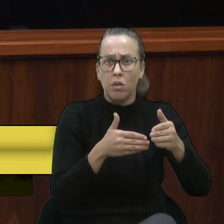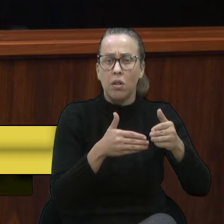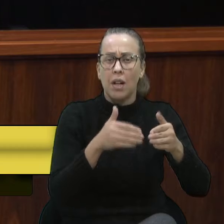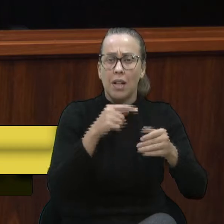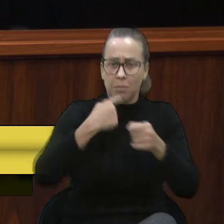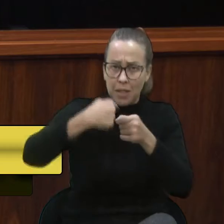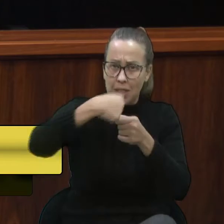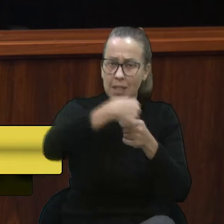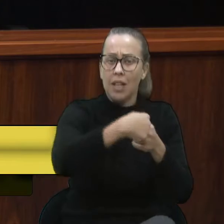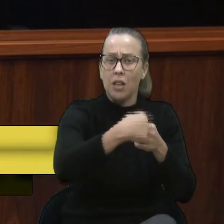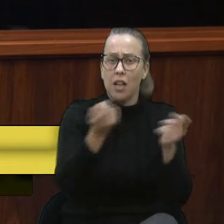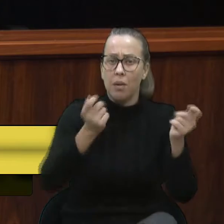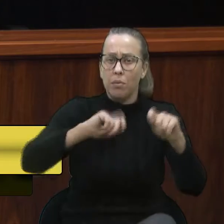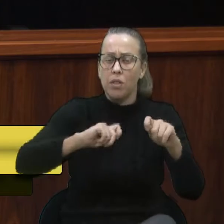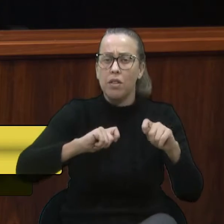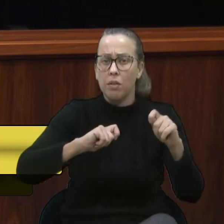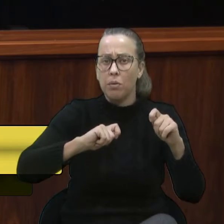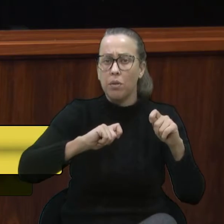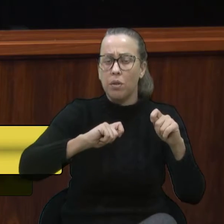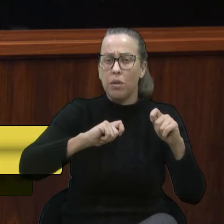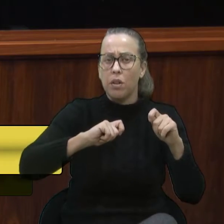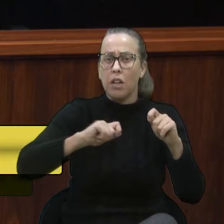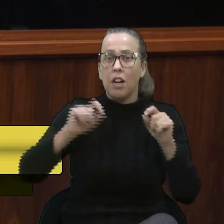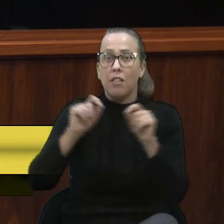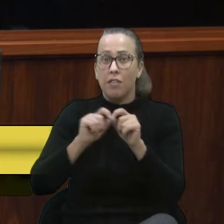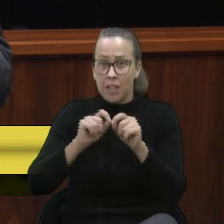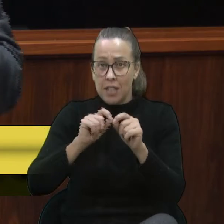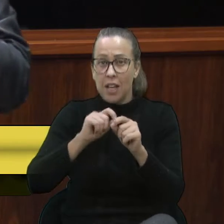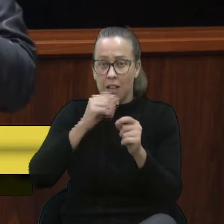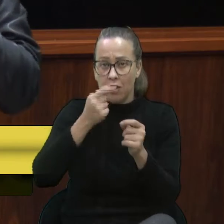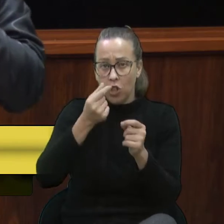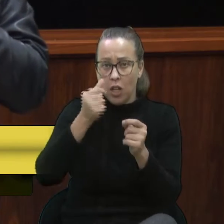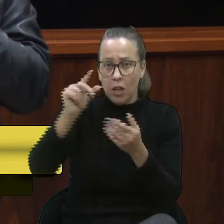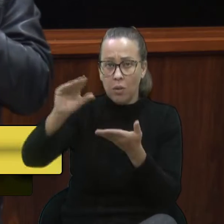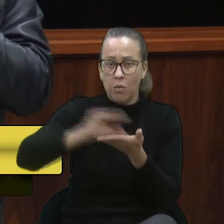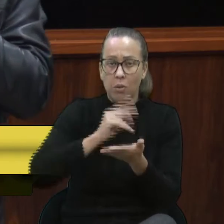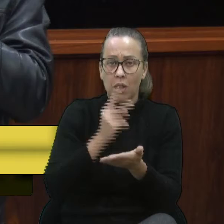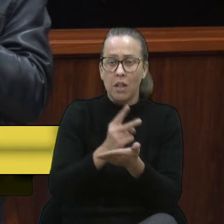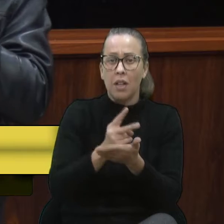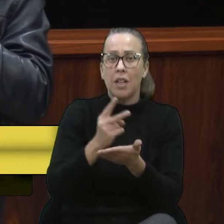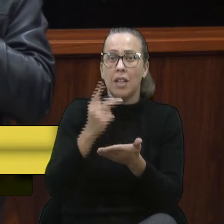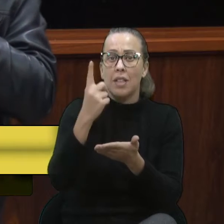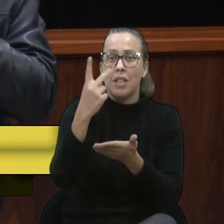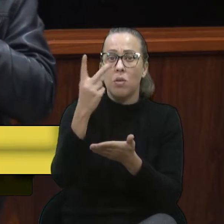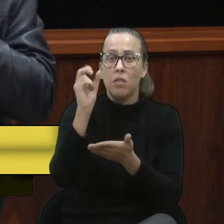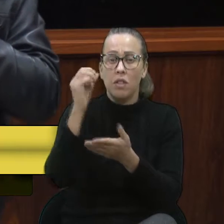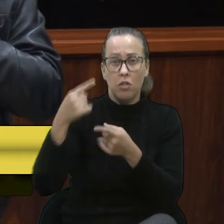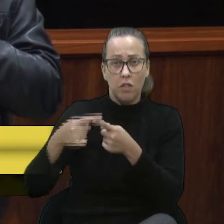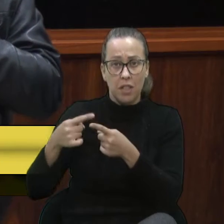municípios que possam fazer os financiamentos, até em 120 vezes.